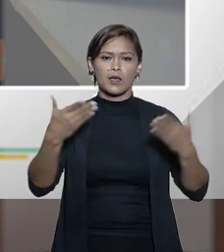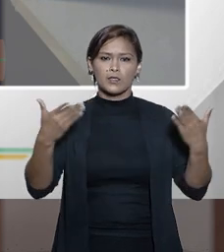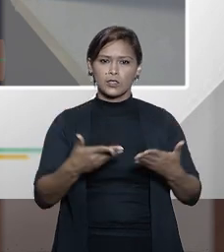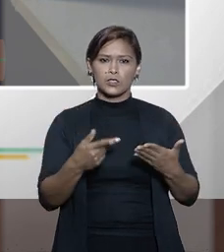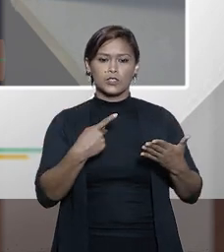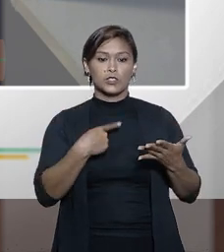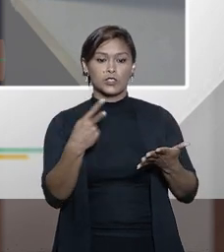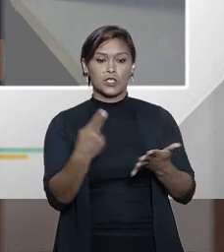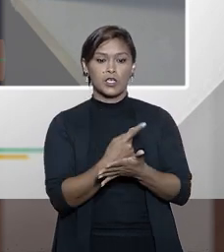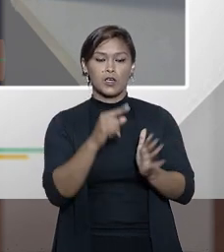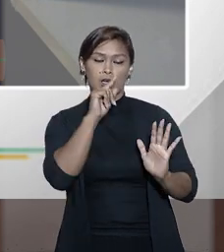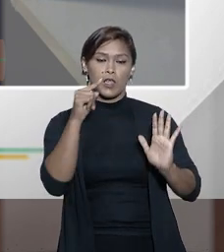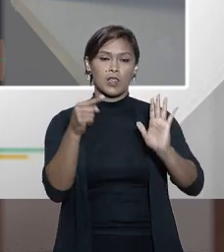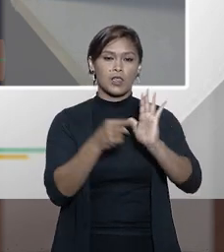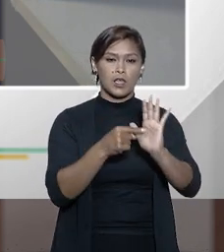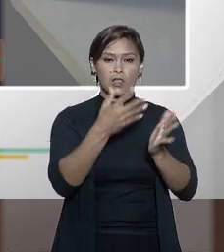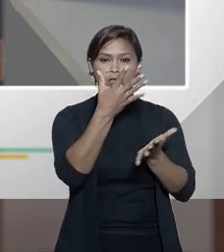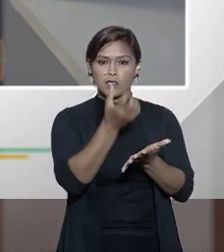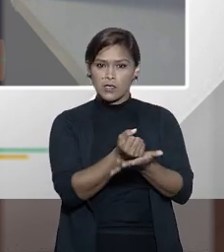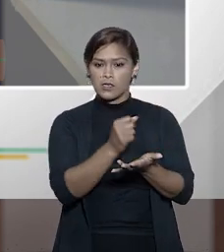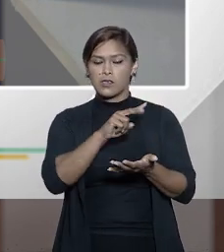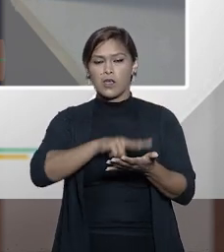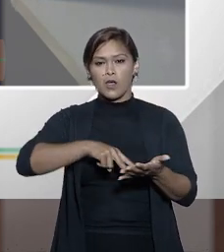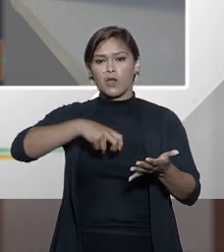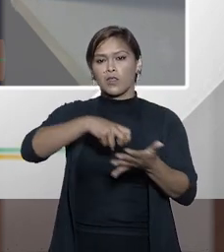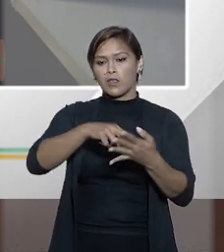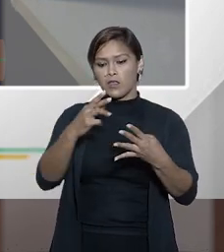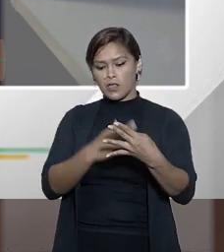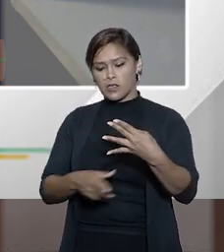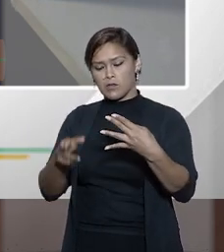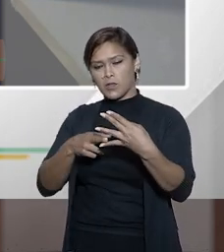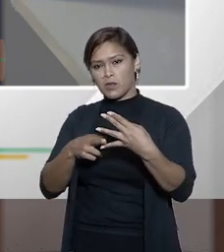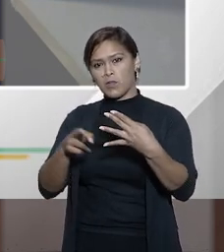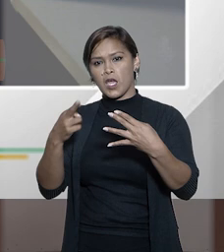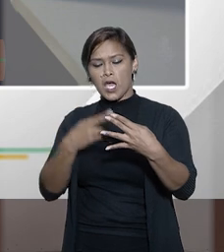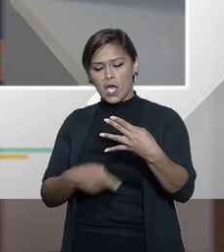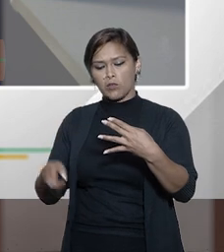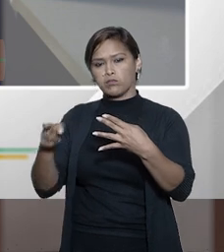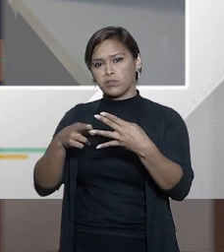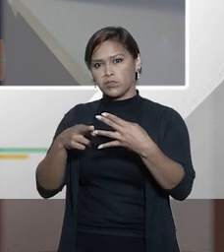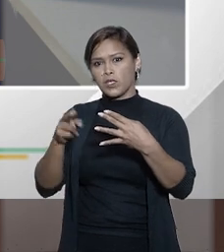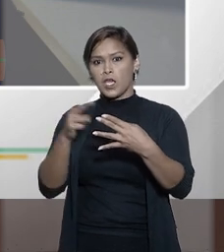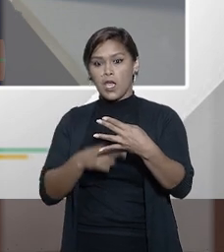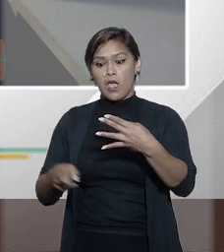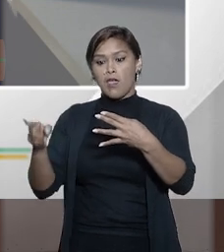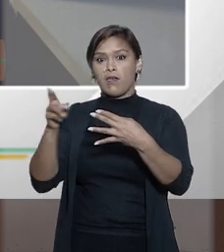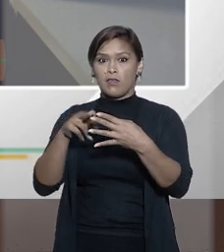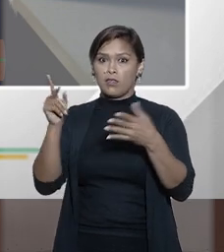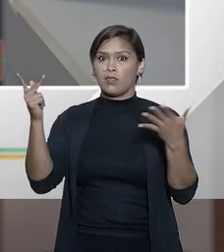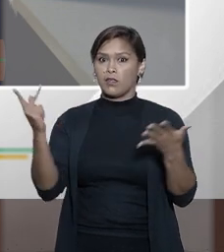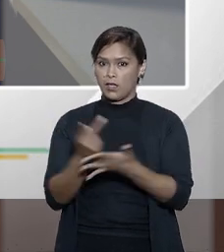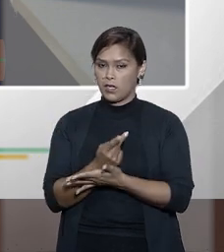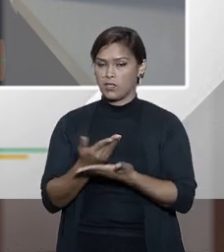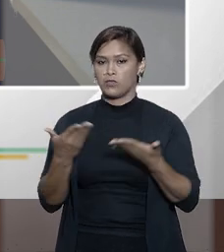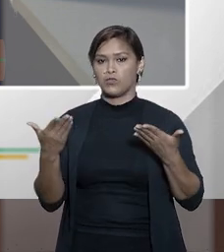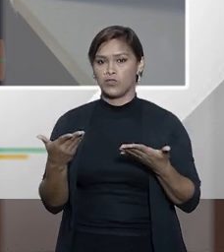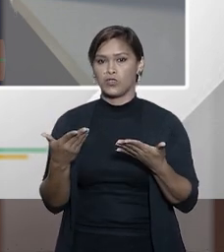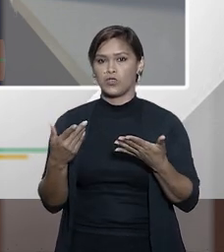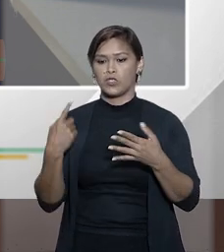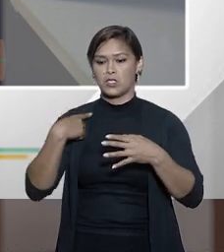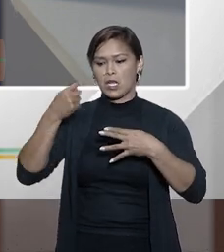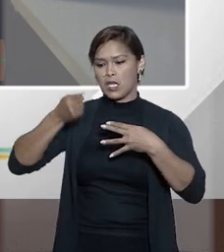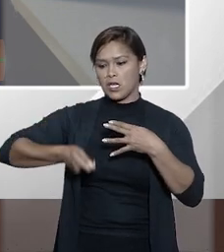houve denúncia recebida se já houve condenação em primeiro grau já houve condenação em segundo grau condenação em terceiro grau